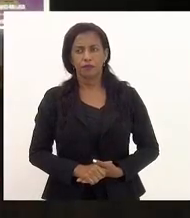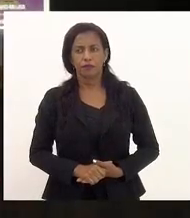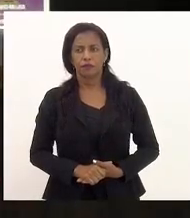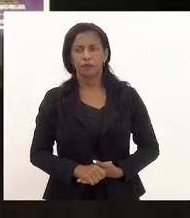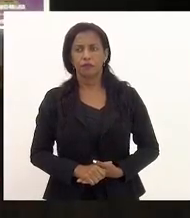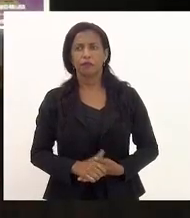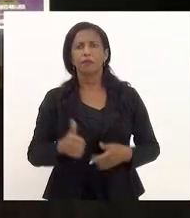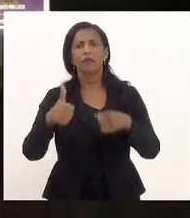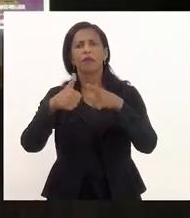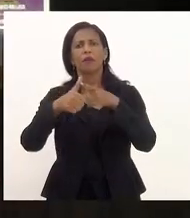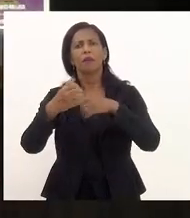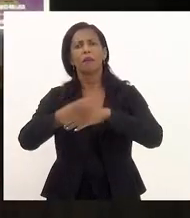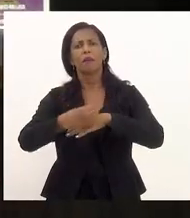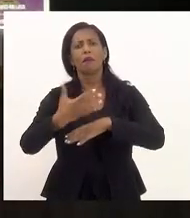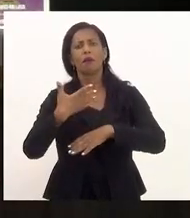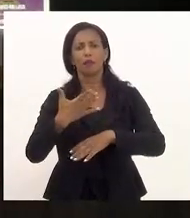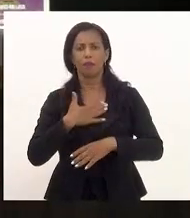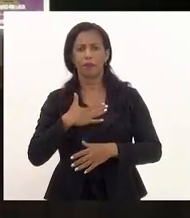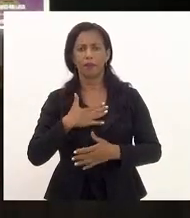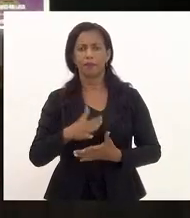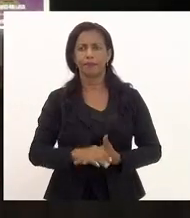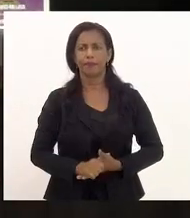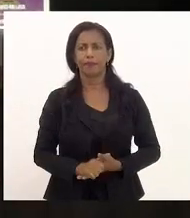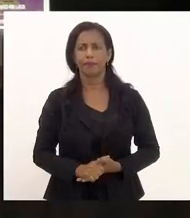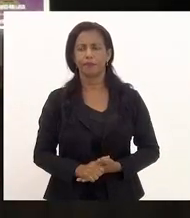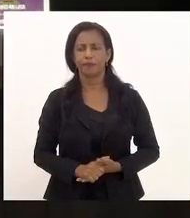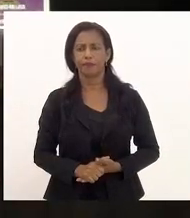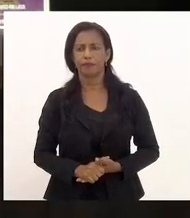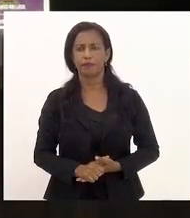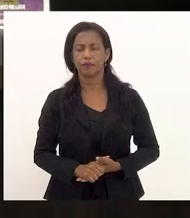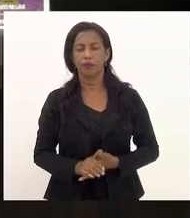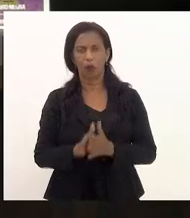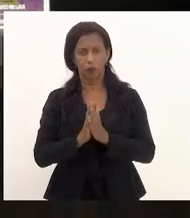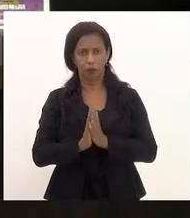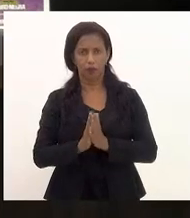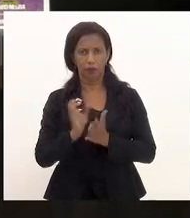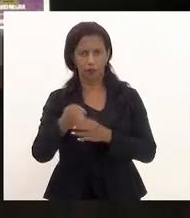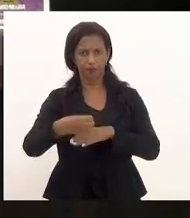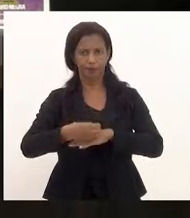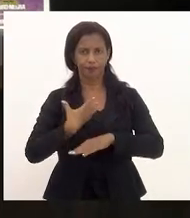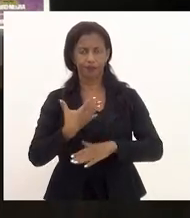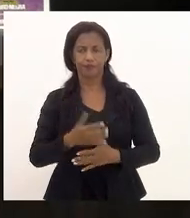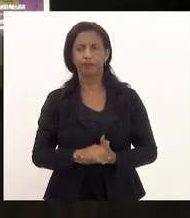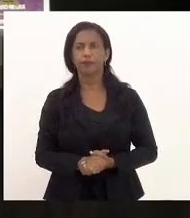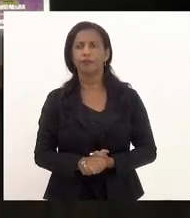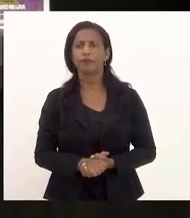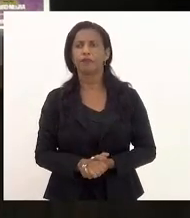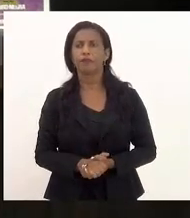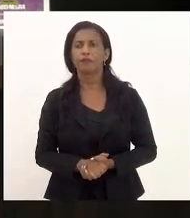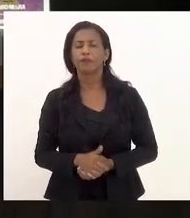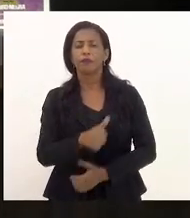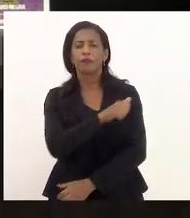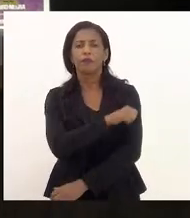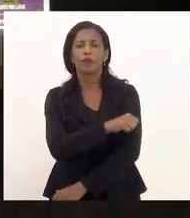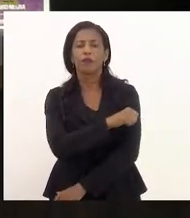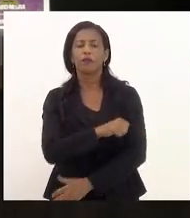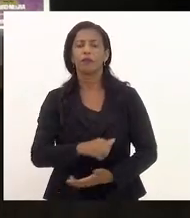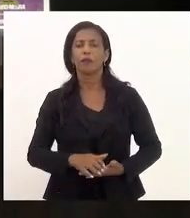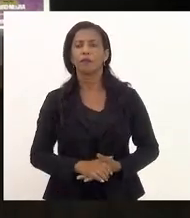primeiro manda para mim, por favor. enviar os números? Manda para mim, por favor. Deputada da Enfermeira,